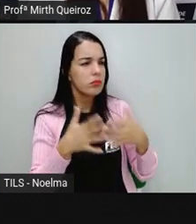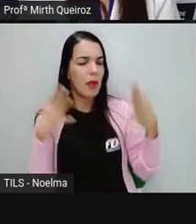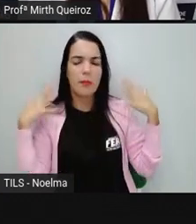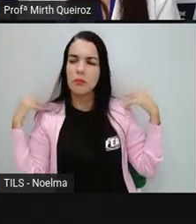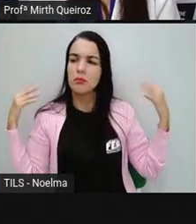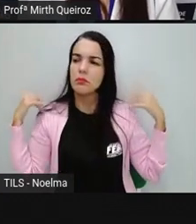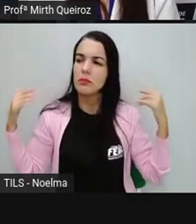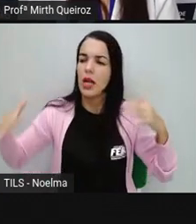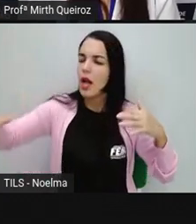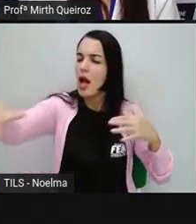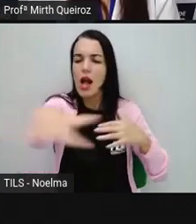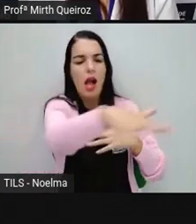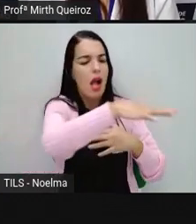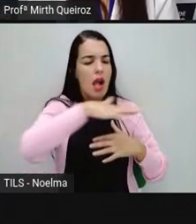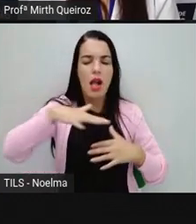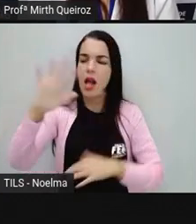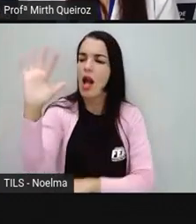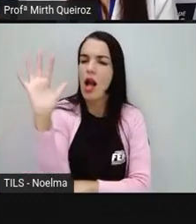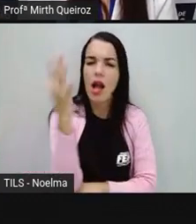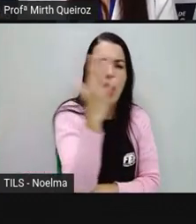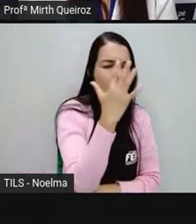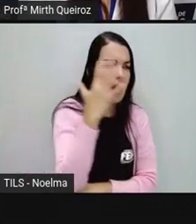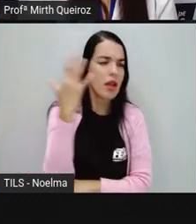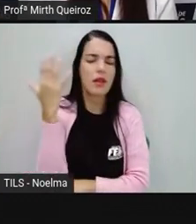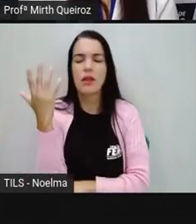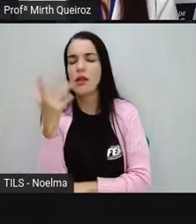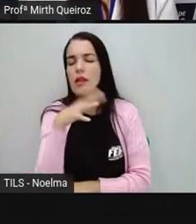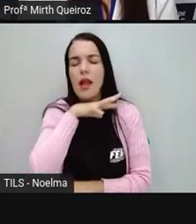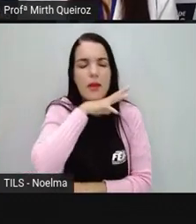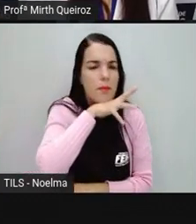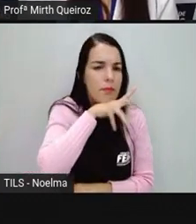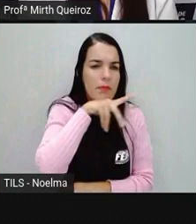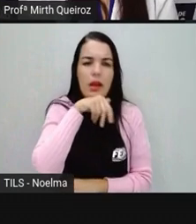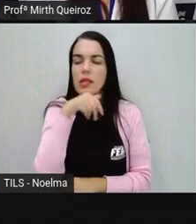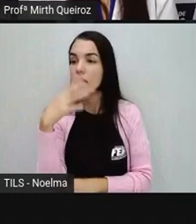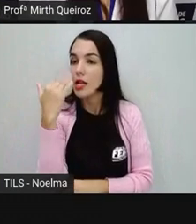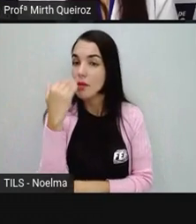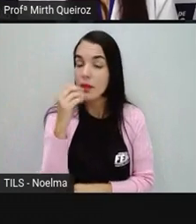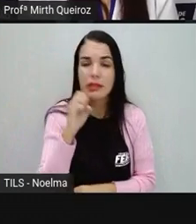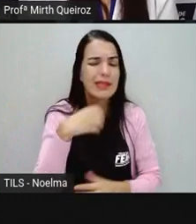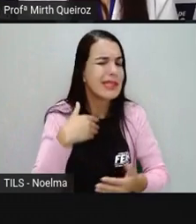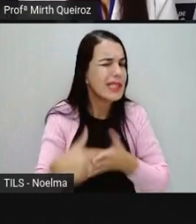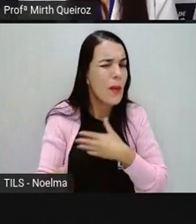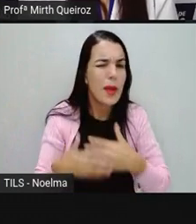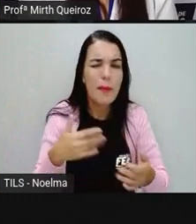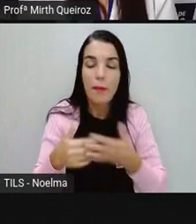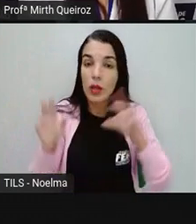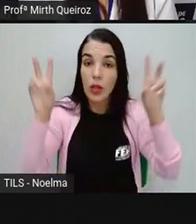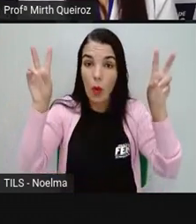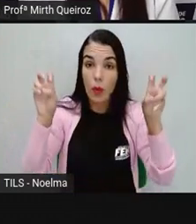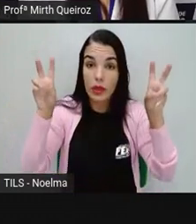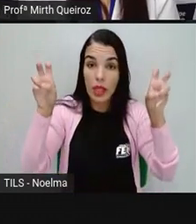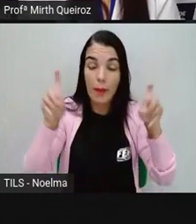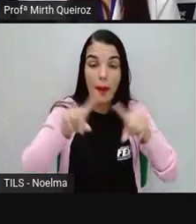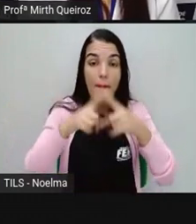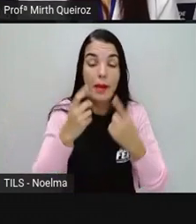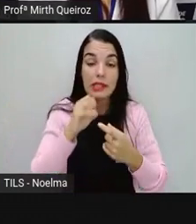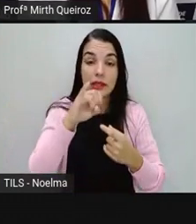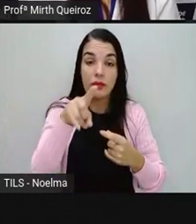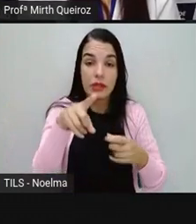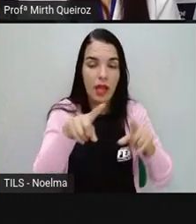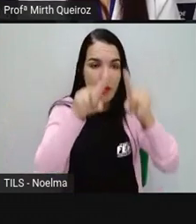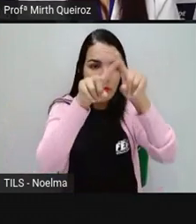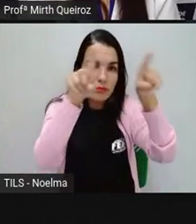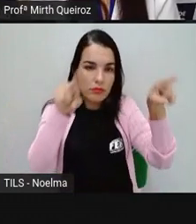pessoas, animais, alimentos, etc. Não importa. Quando a gente observa, quando a gente analisa uma tela,